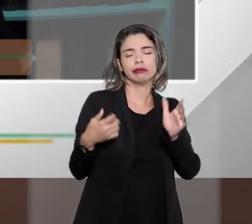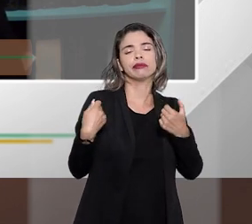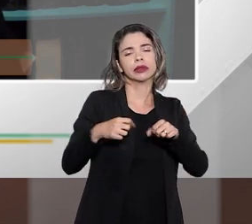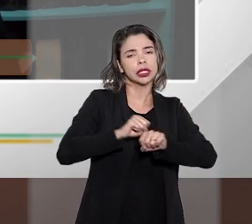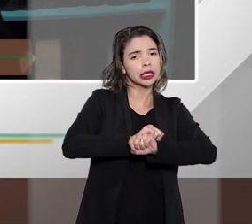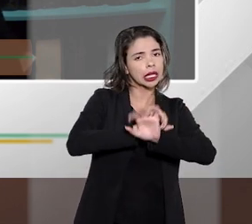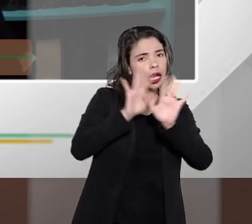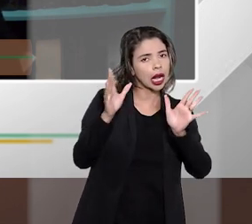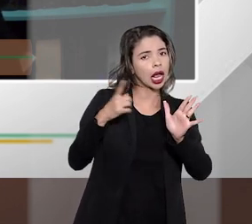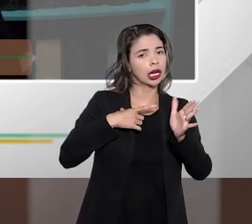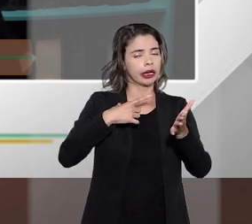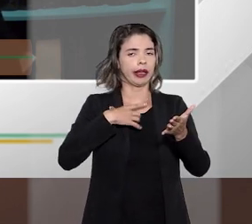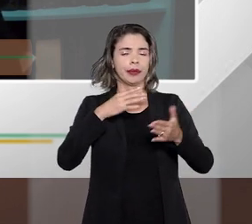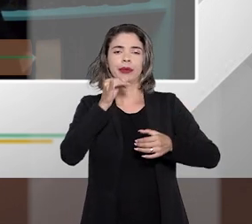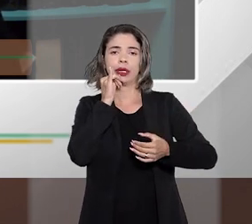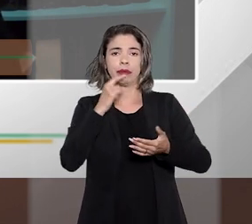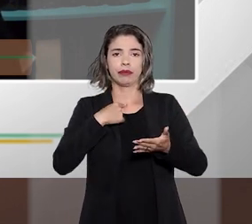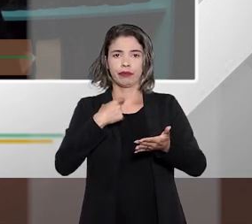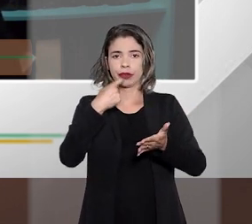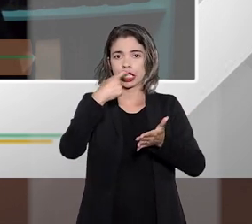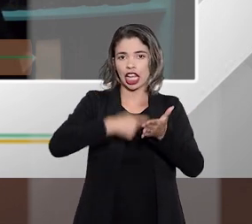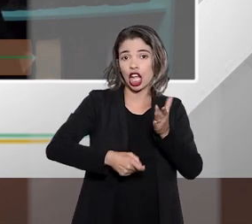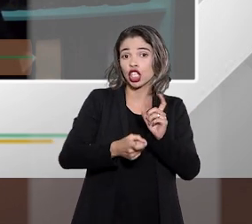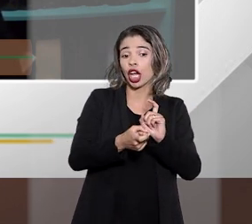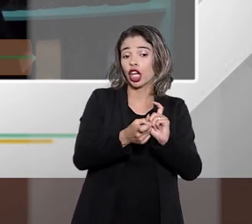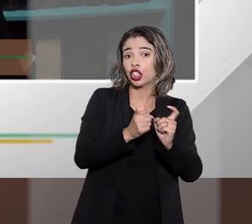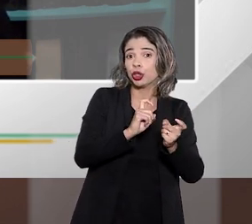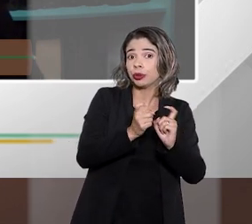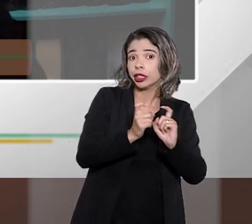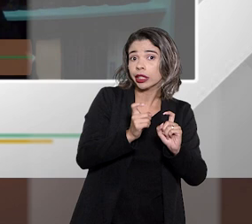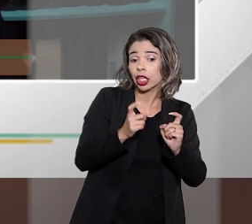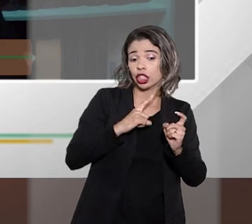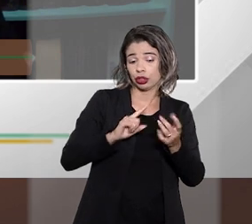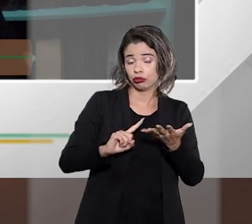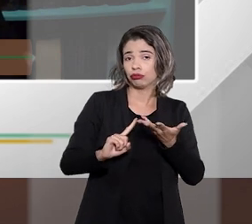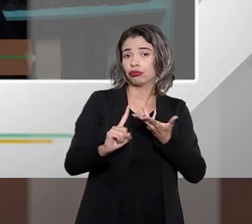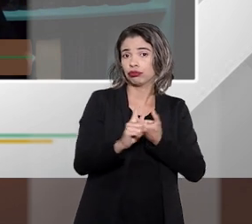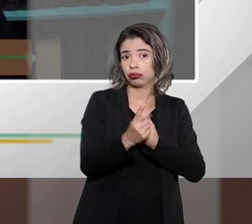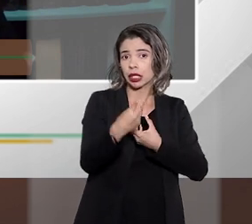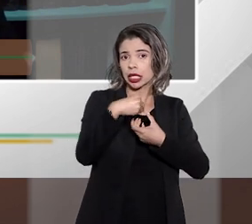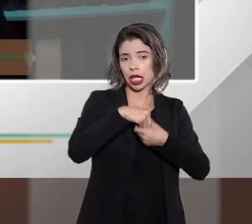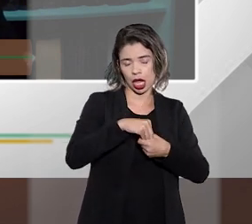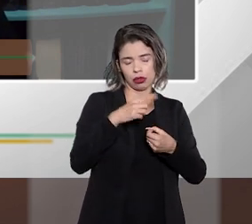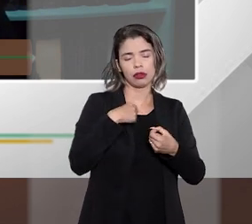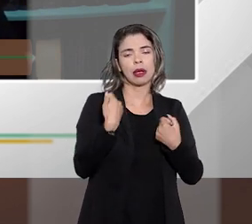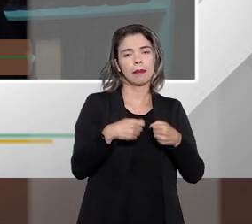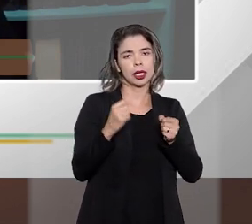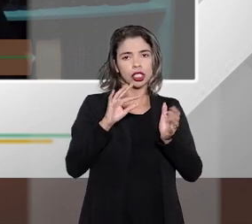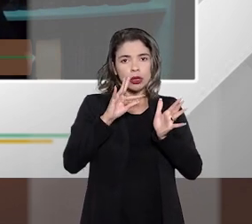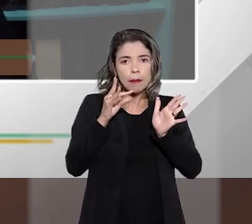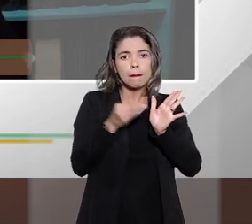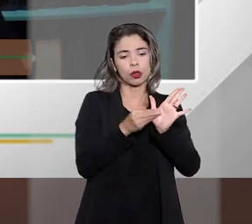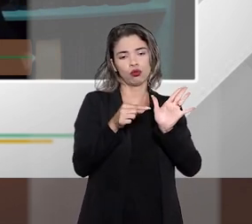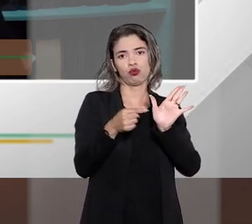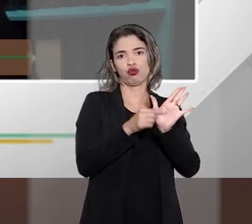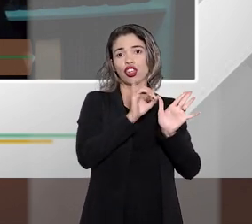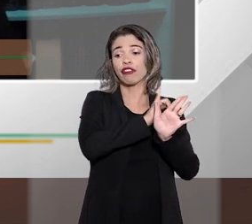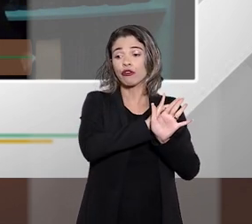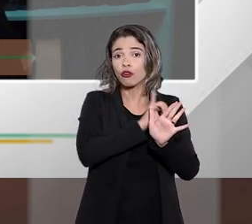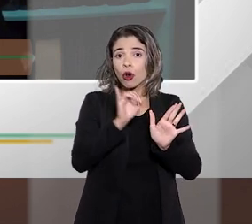vezes tem taxas administrativas enfim então todos os encargos devem ser